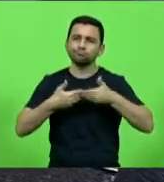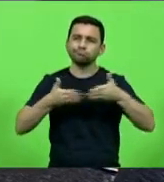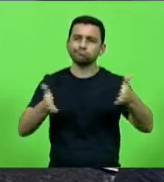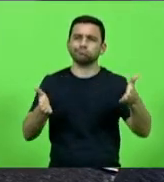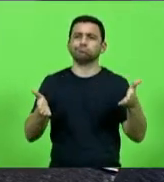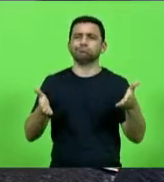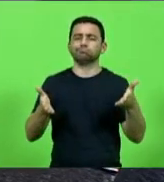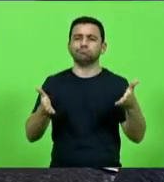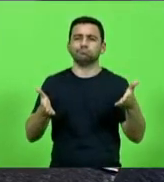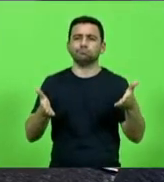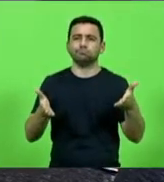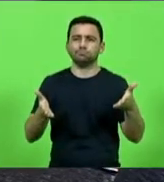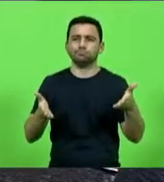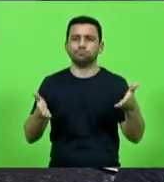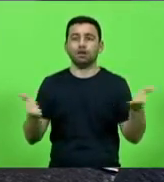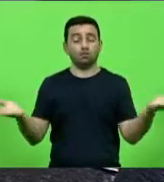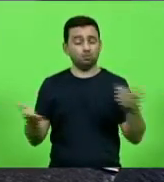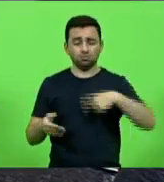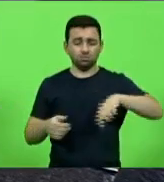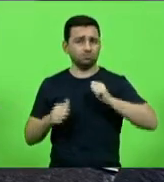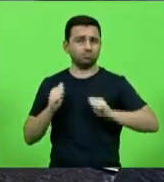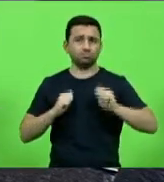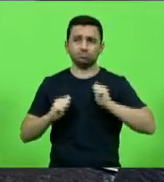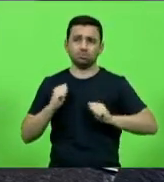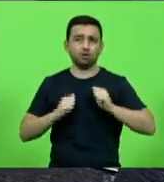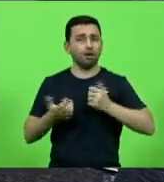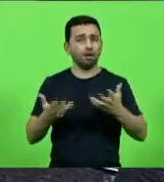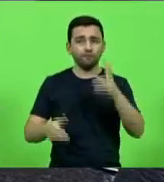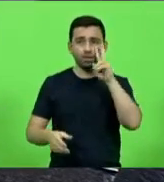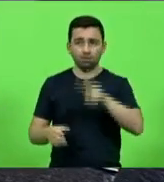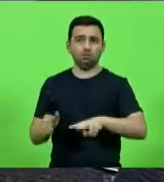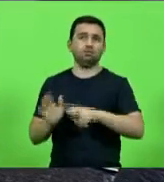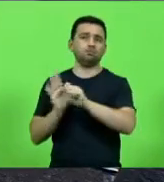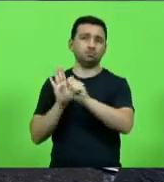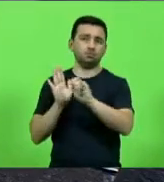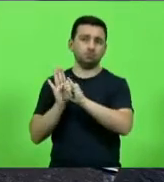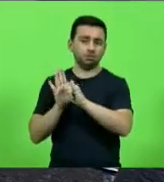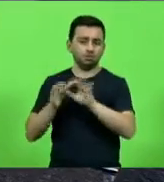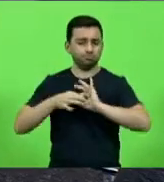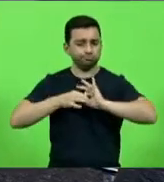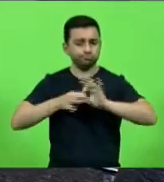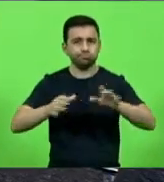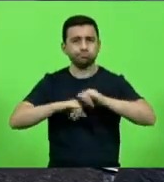E agora nós estamos ansiosos para ver esse edital lançado e...